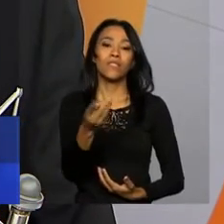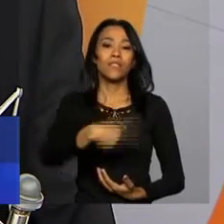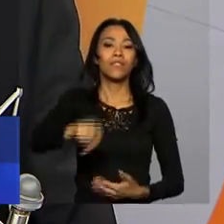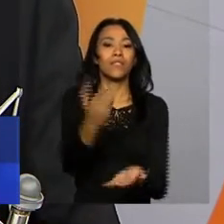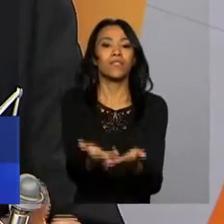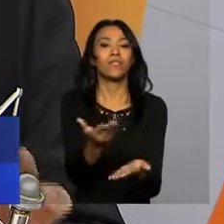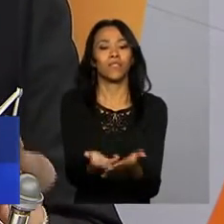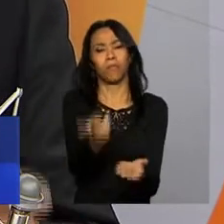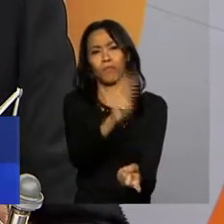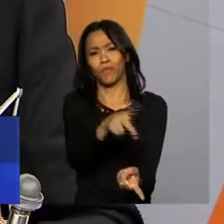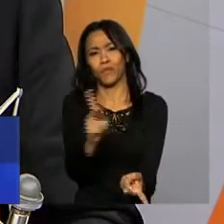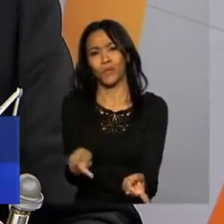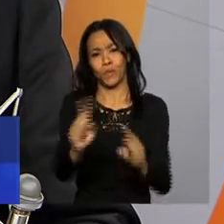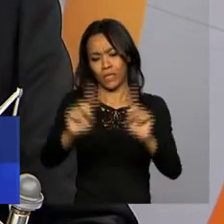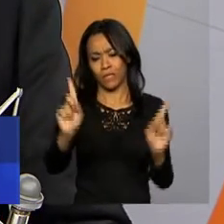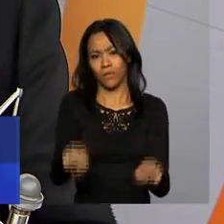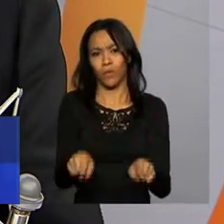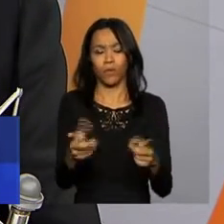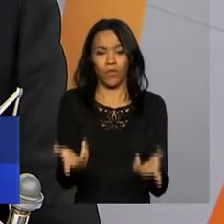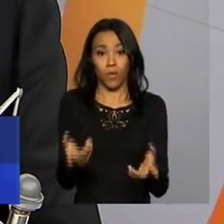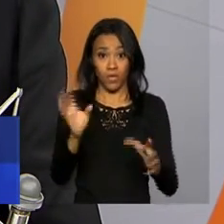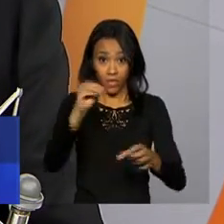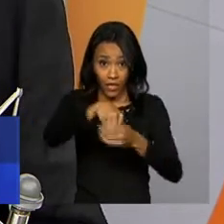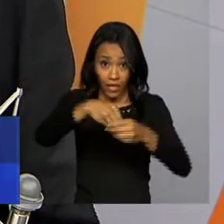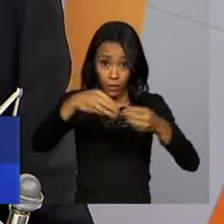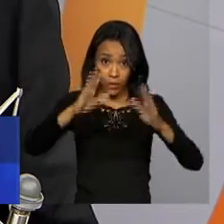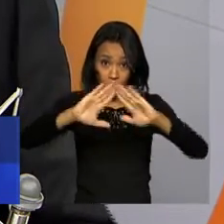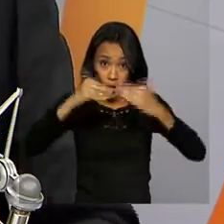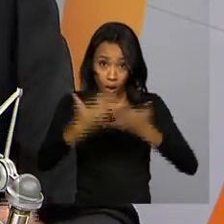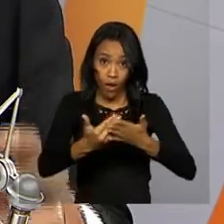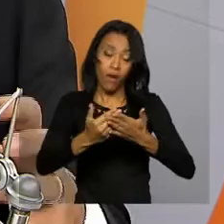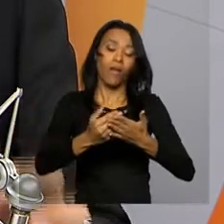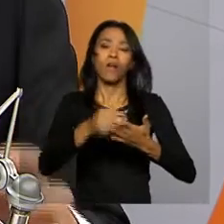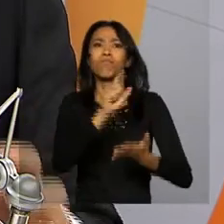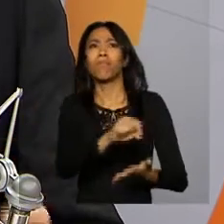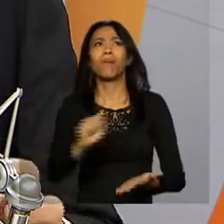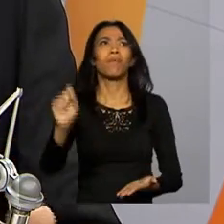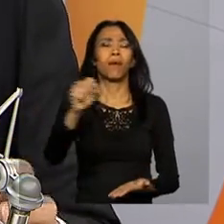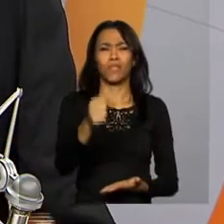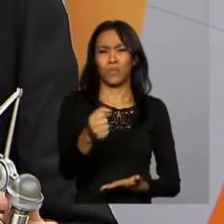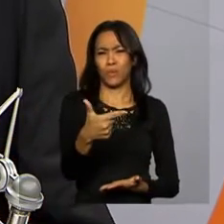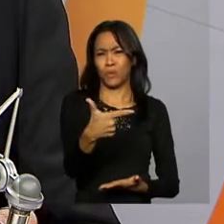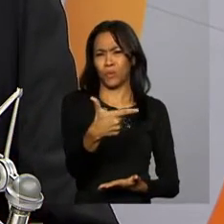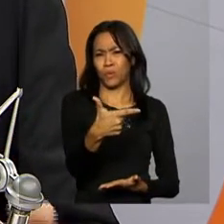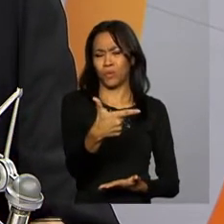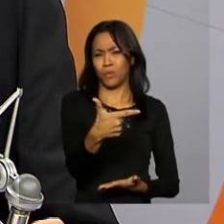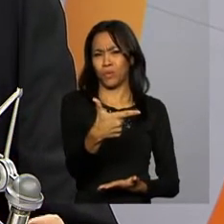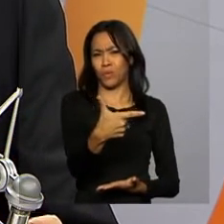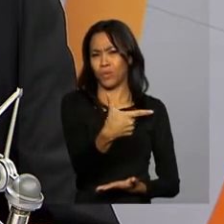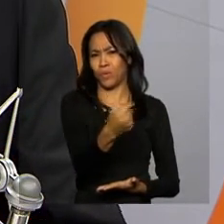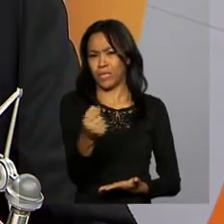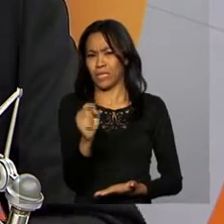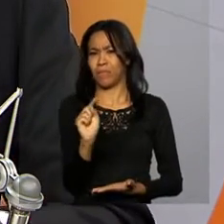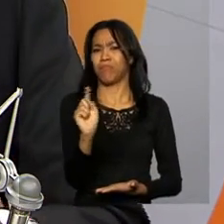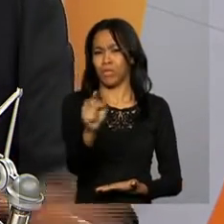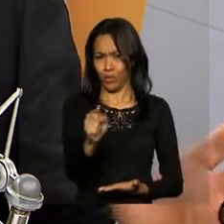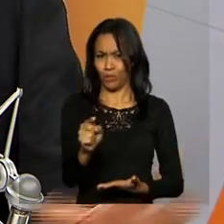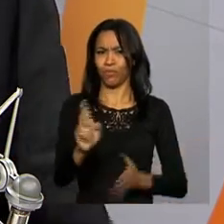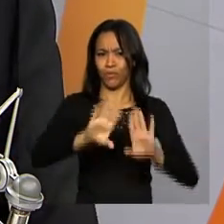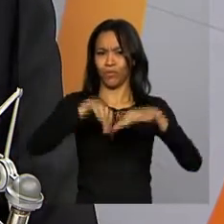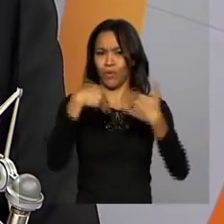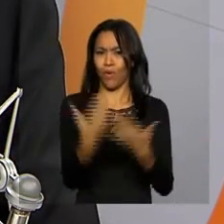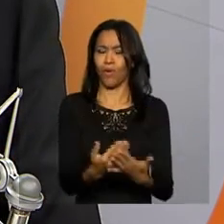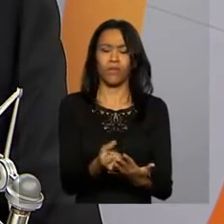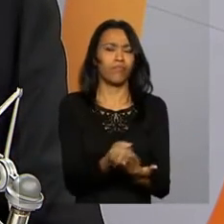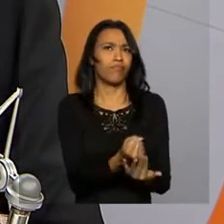e servidores. A escola é onde a gente organiza em sala de aula, só na rede pública, são mais de 200 mil escolas e milhões